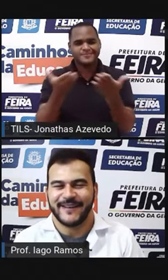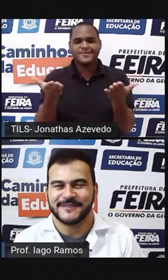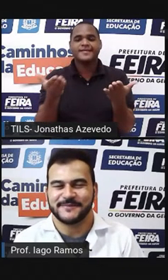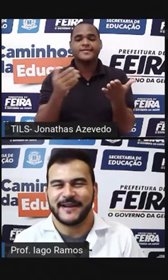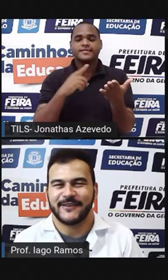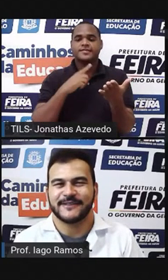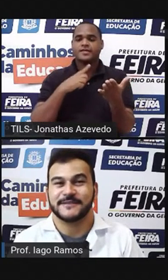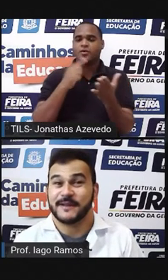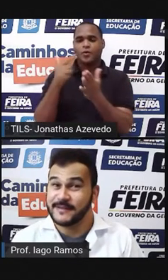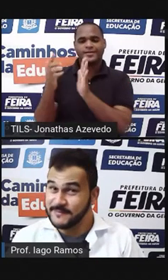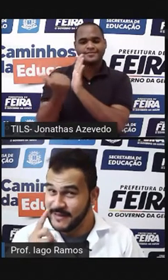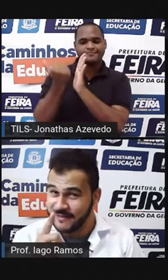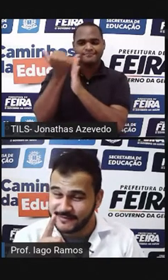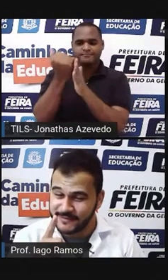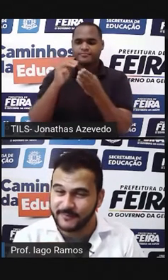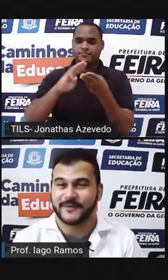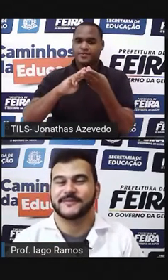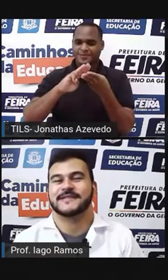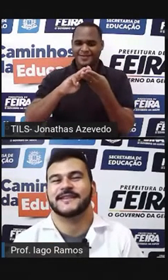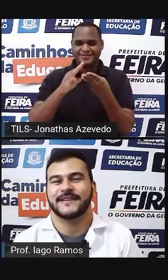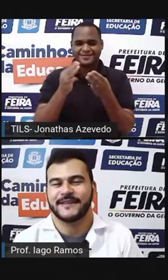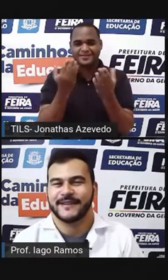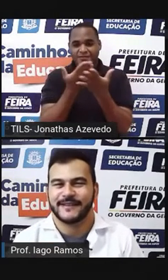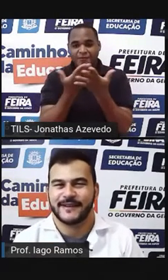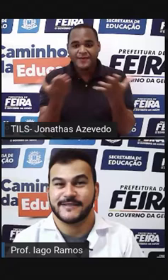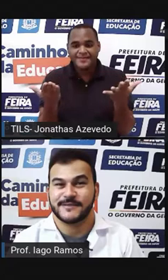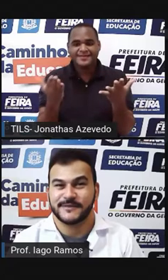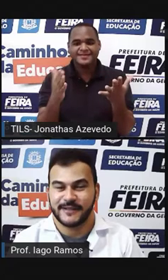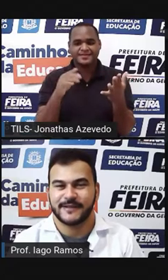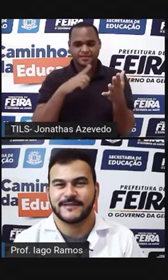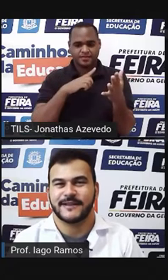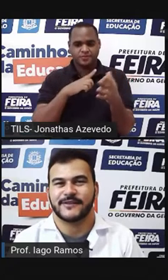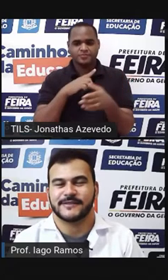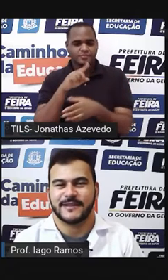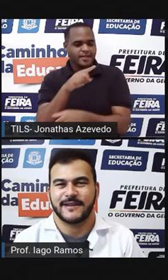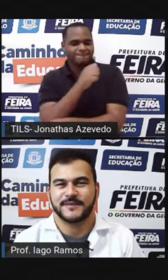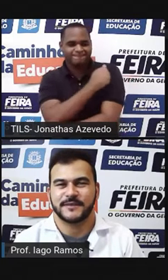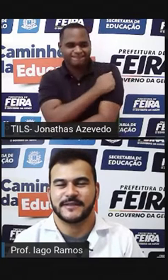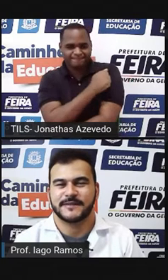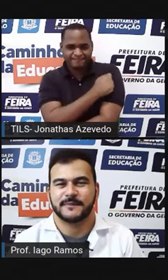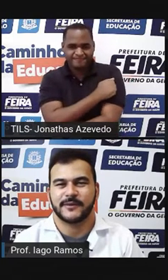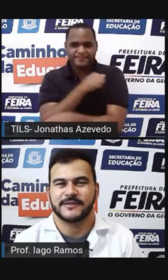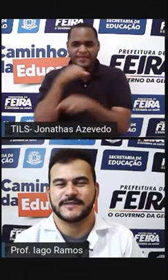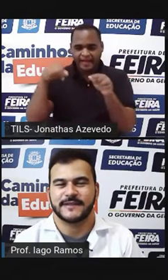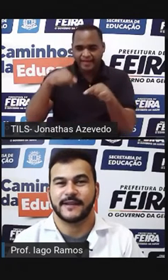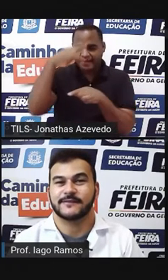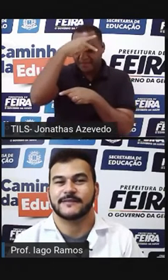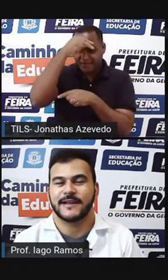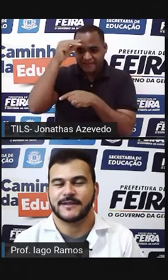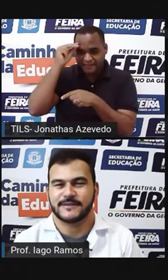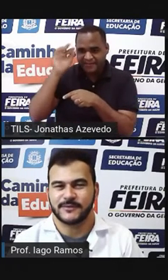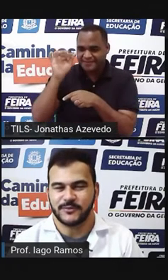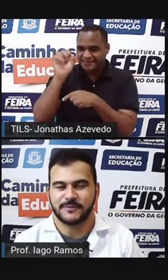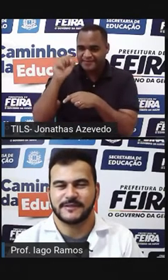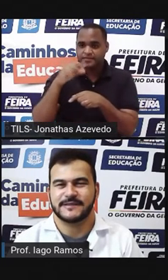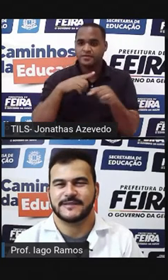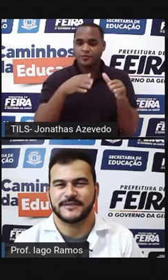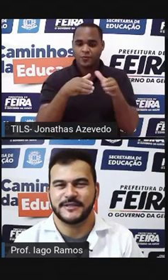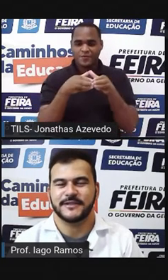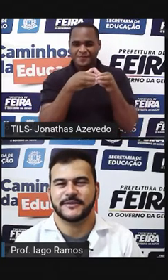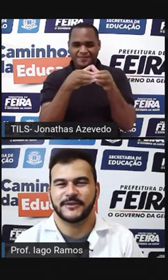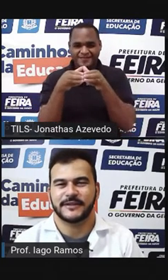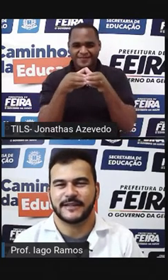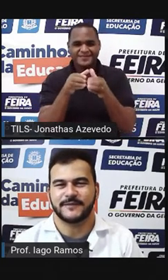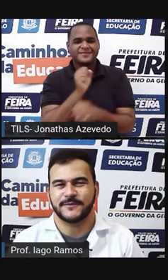Mais uma aula de matemática para você que é estudante da nossa rede municipal de ensino das turmas